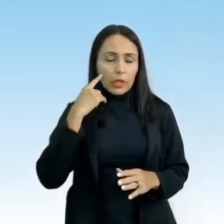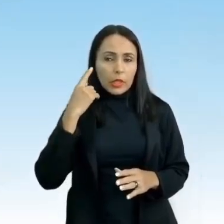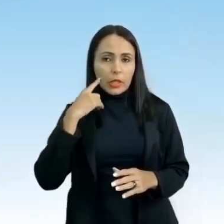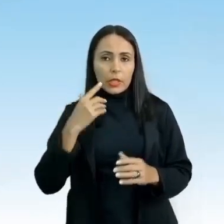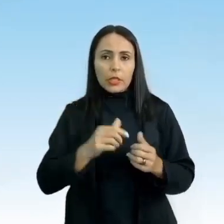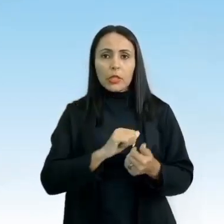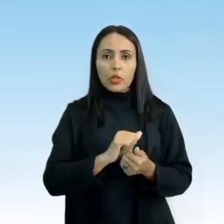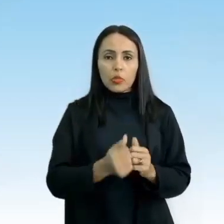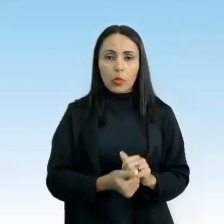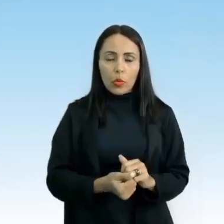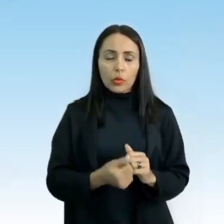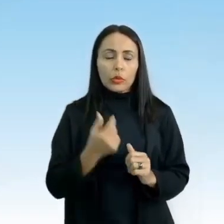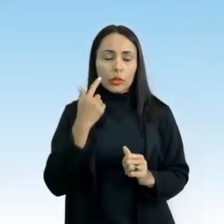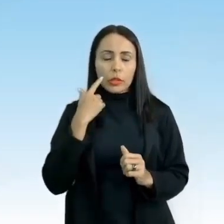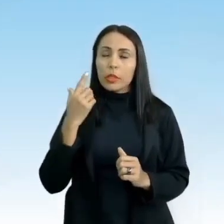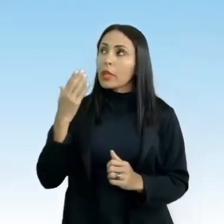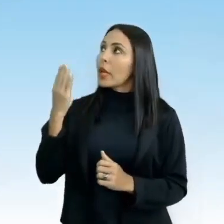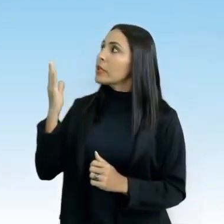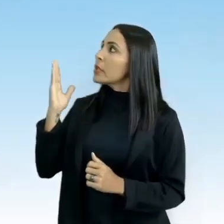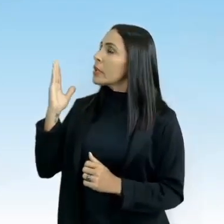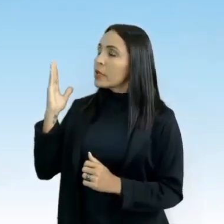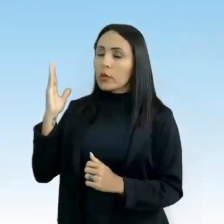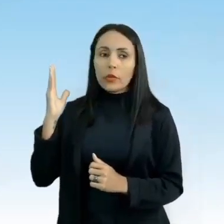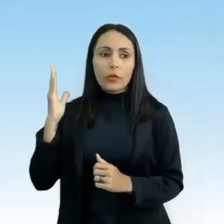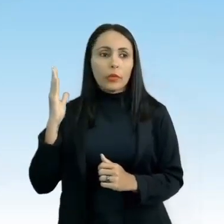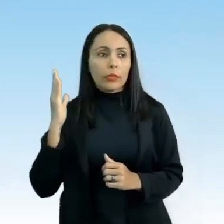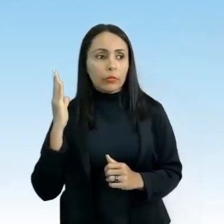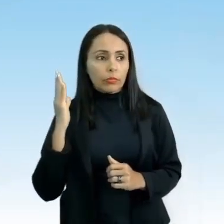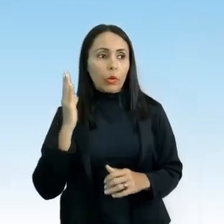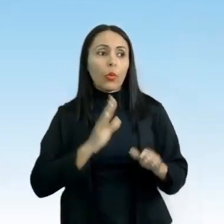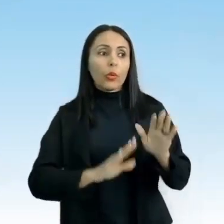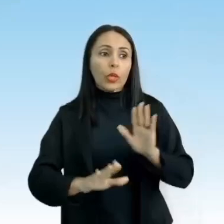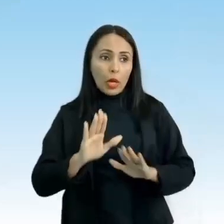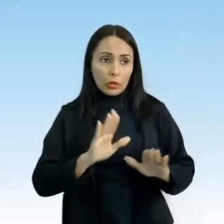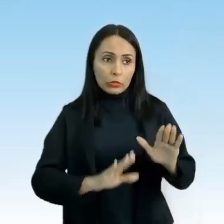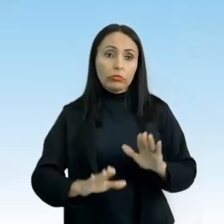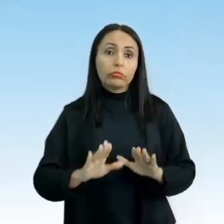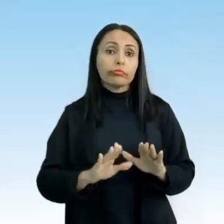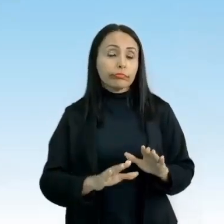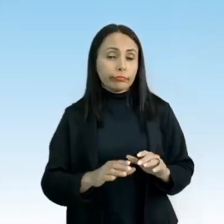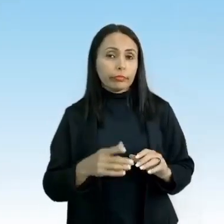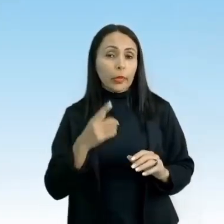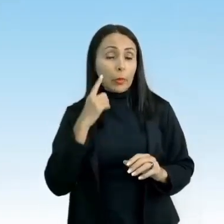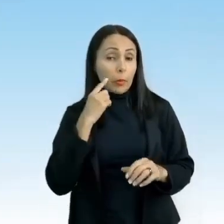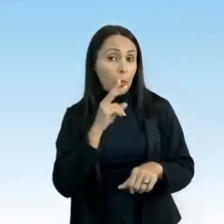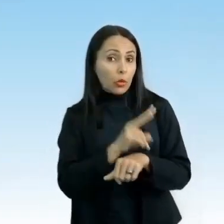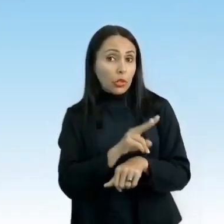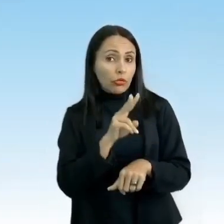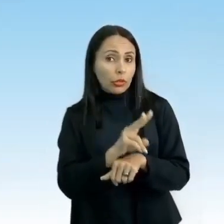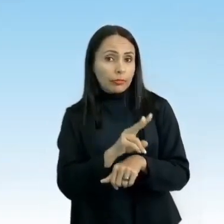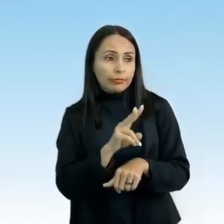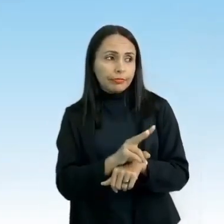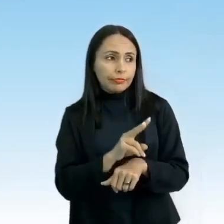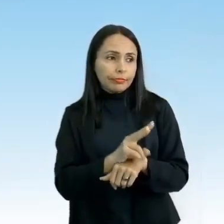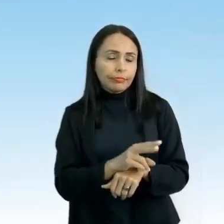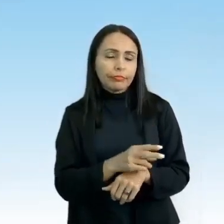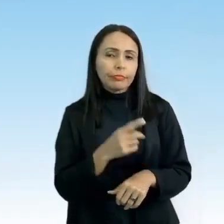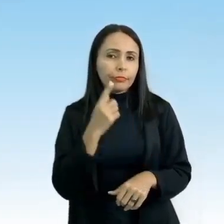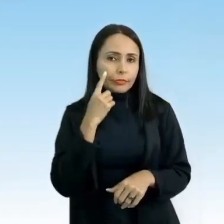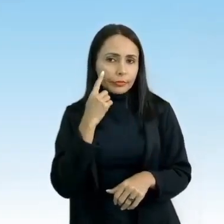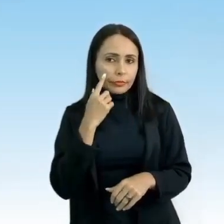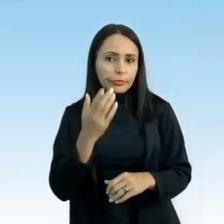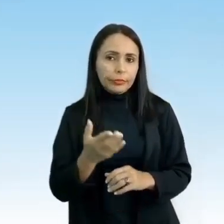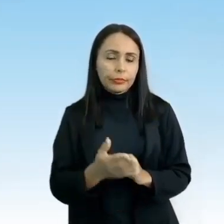aventura, eles requerem muito cuidado, tá? Olha aí. Tem que prestar muita